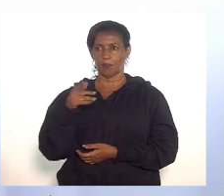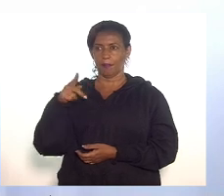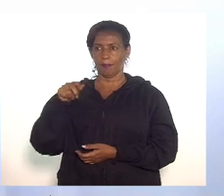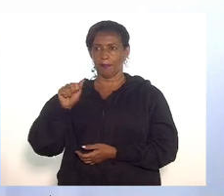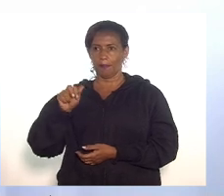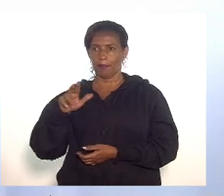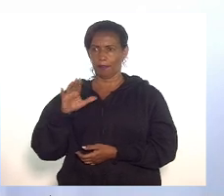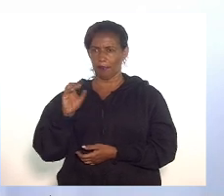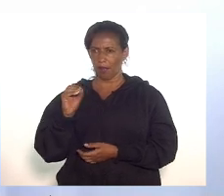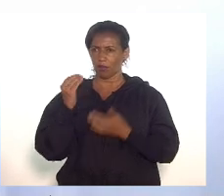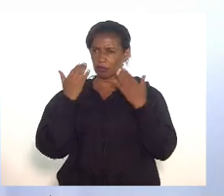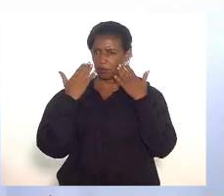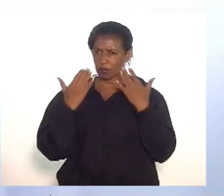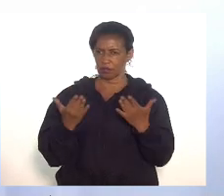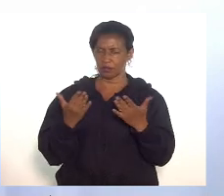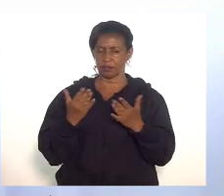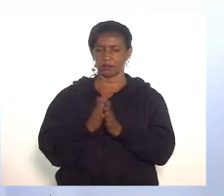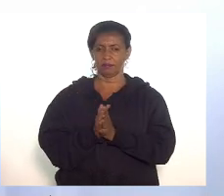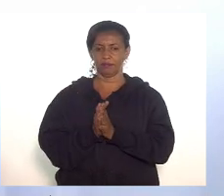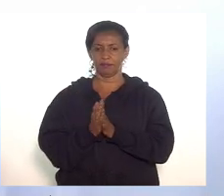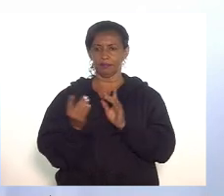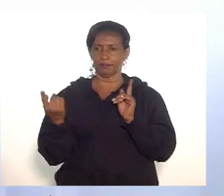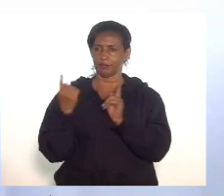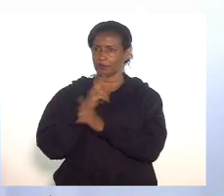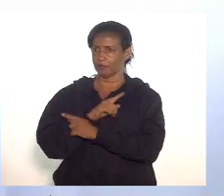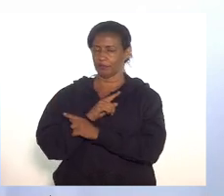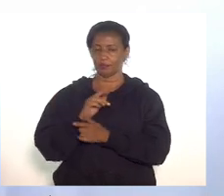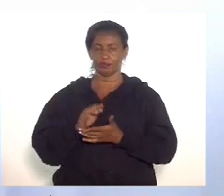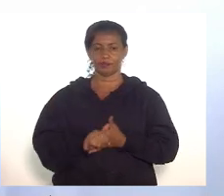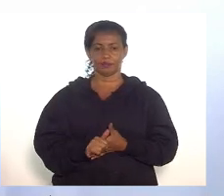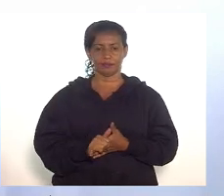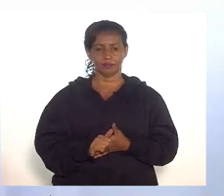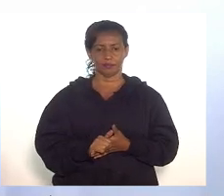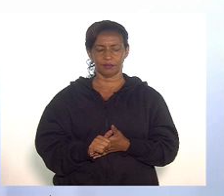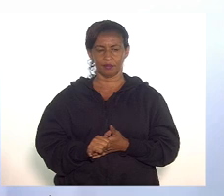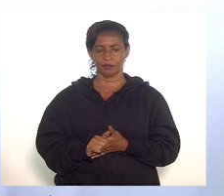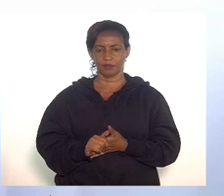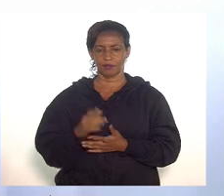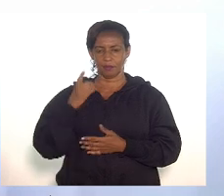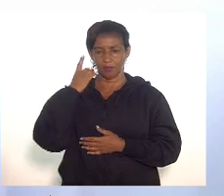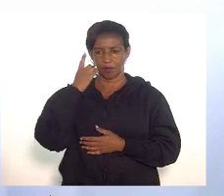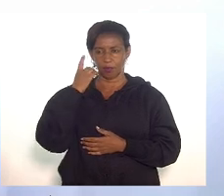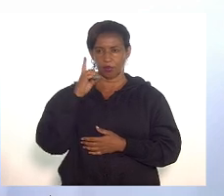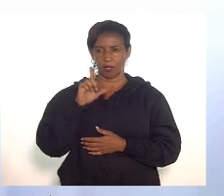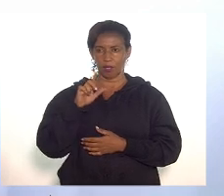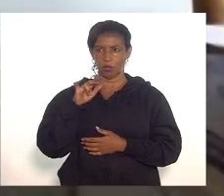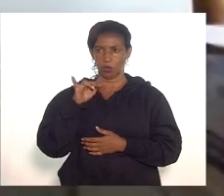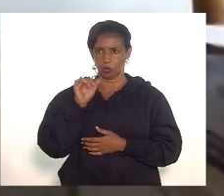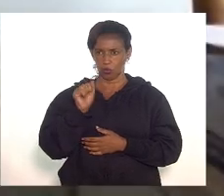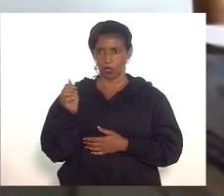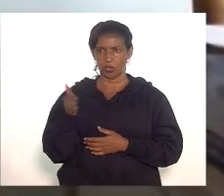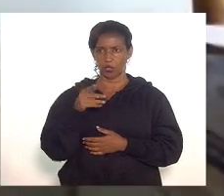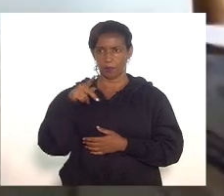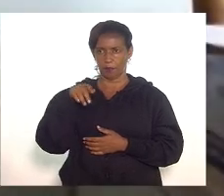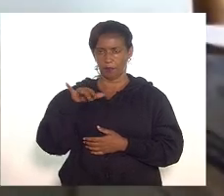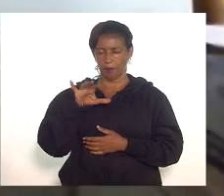a divergência. Deputado Luiz Paulo. Senhora presidente,